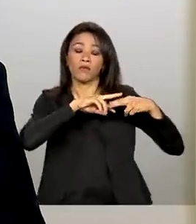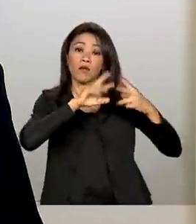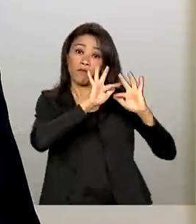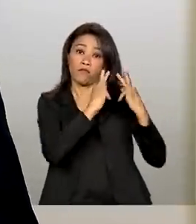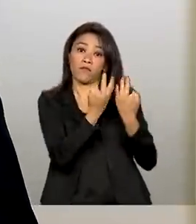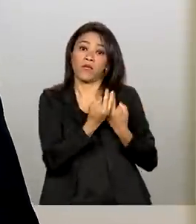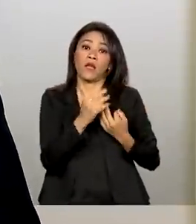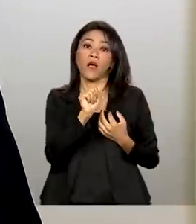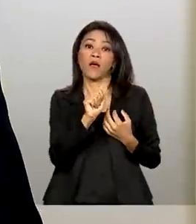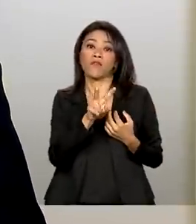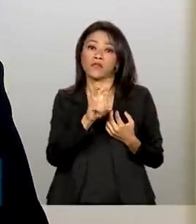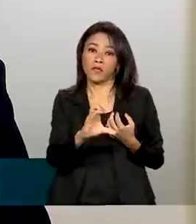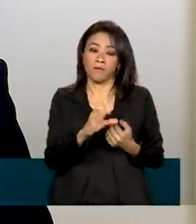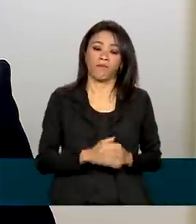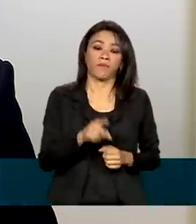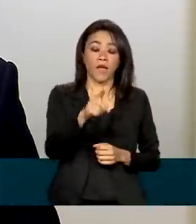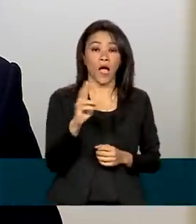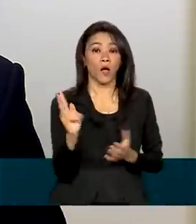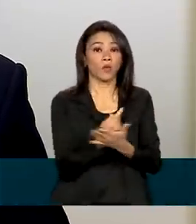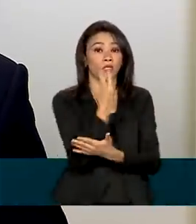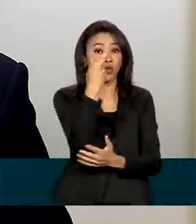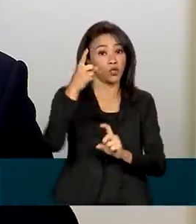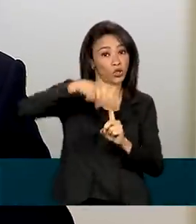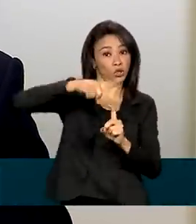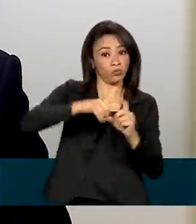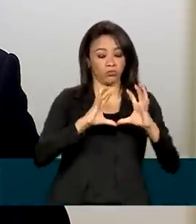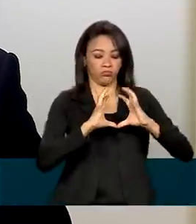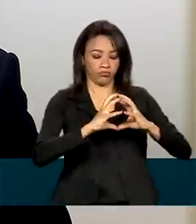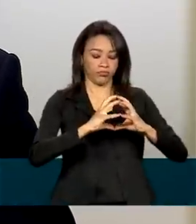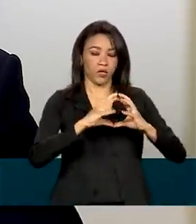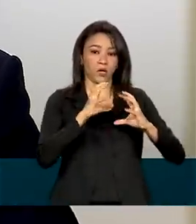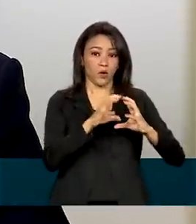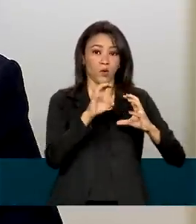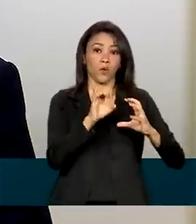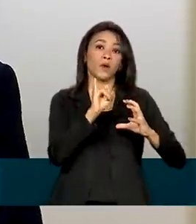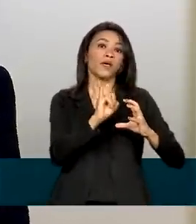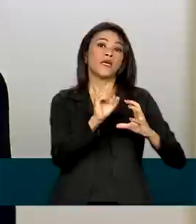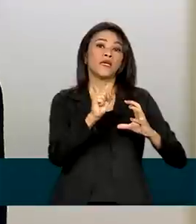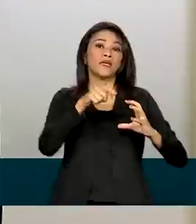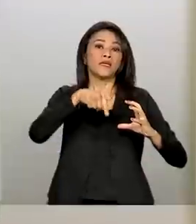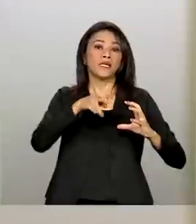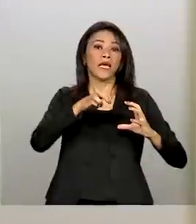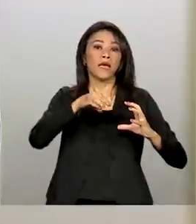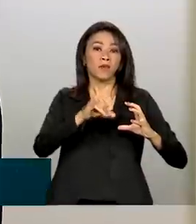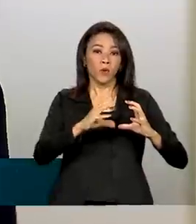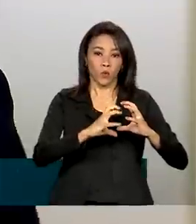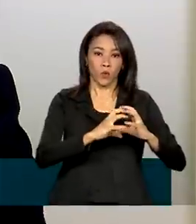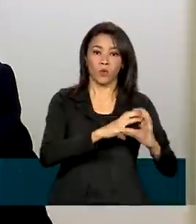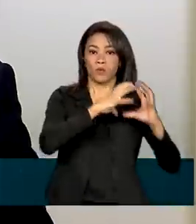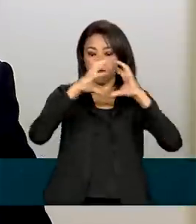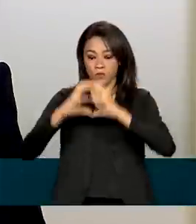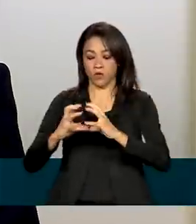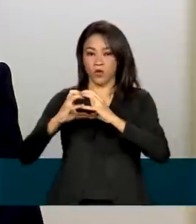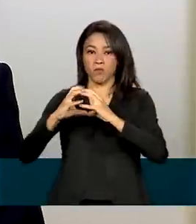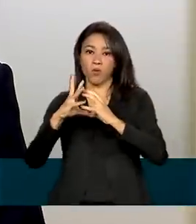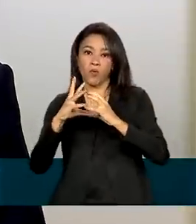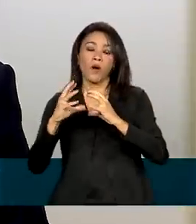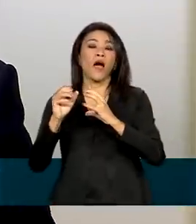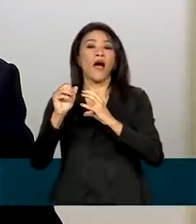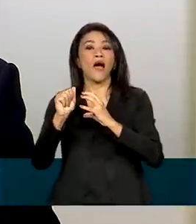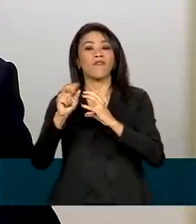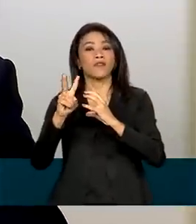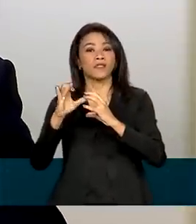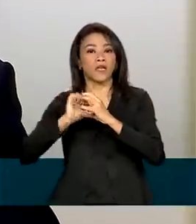vascular cerebral. O acidente vascular cerebral isquêmico e o acidente vascular cerebral hemorrágico.